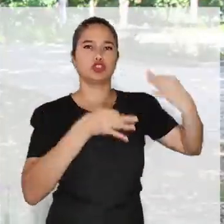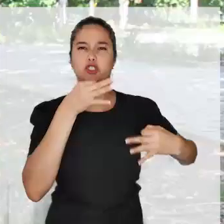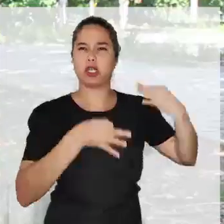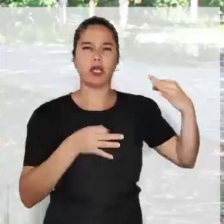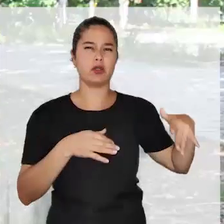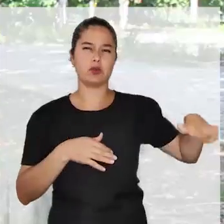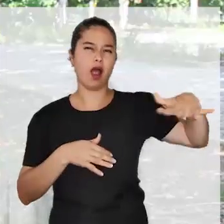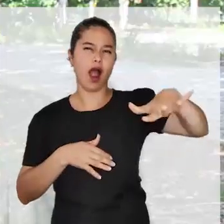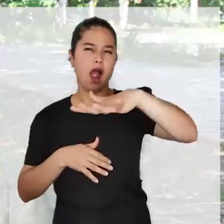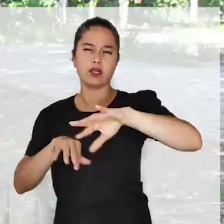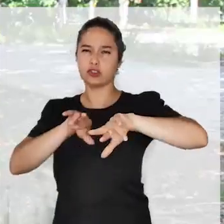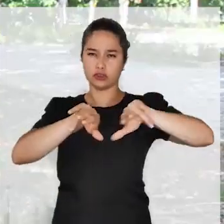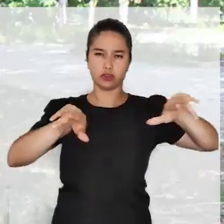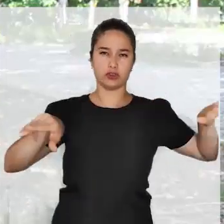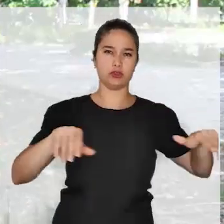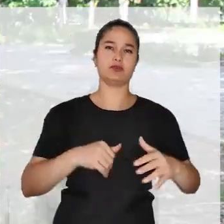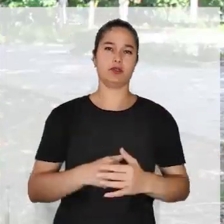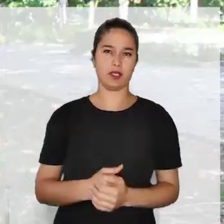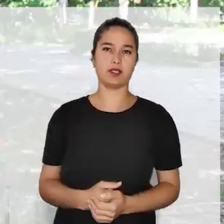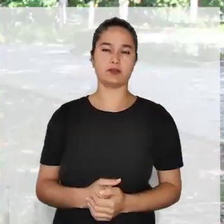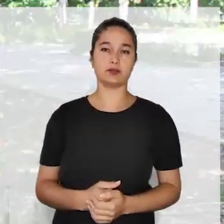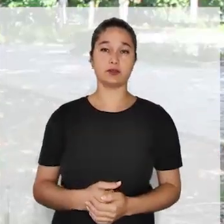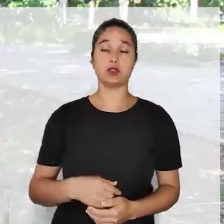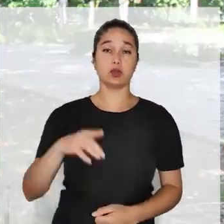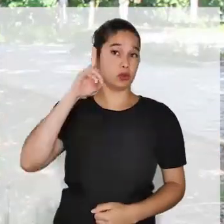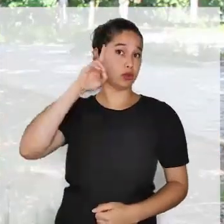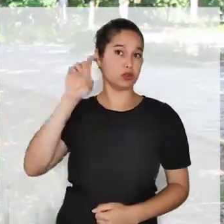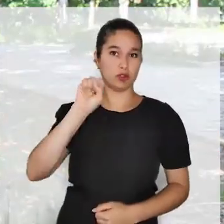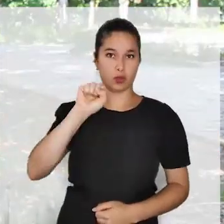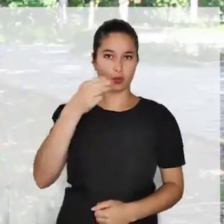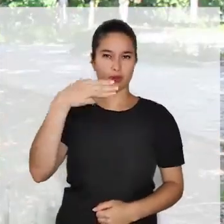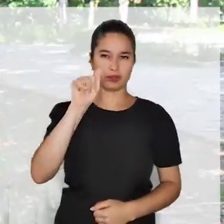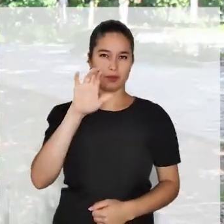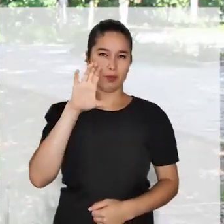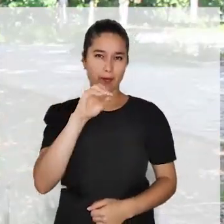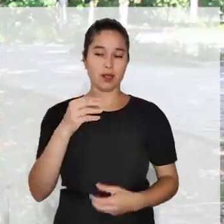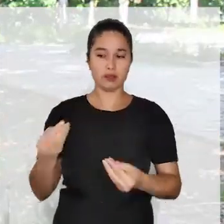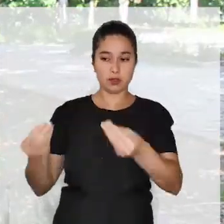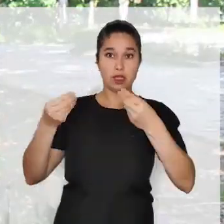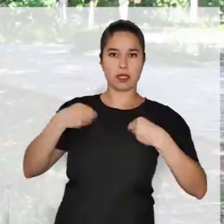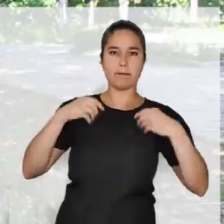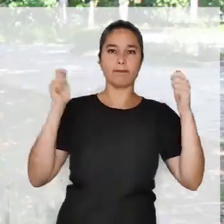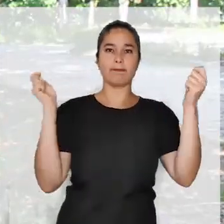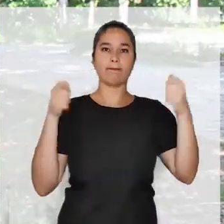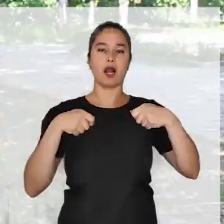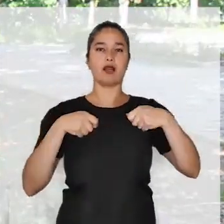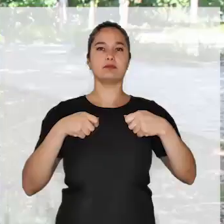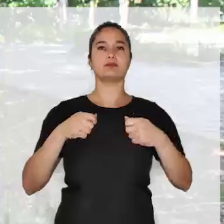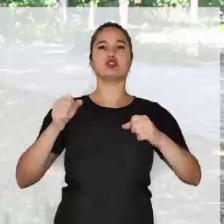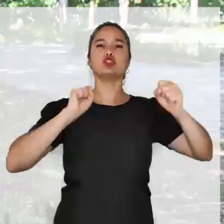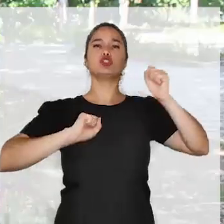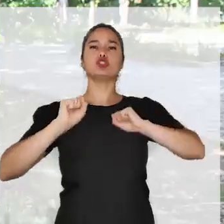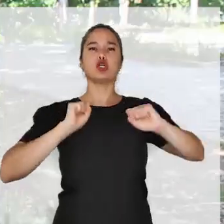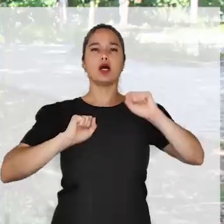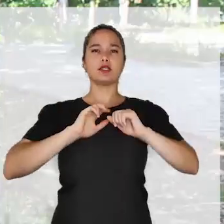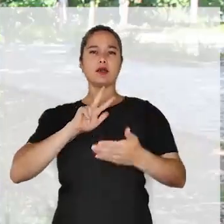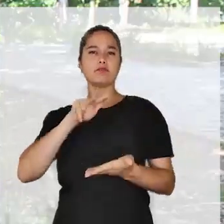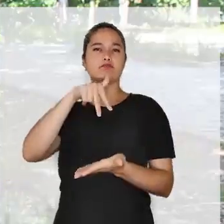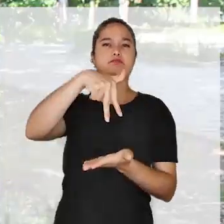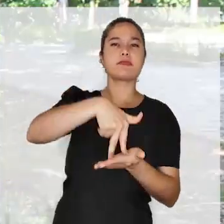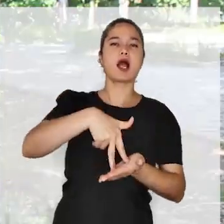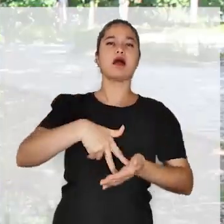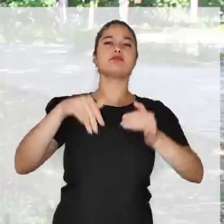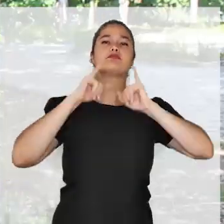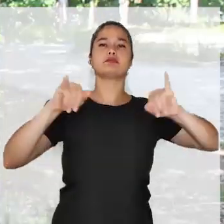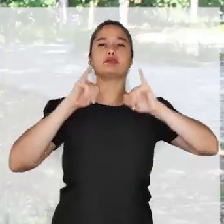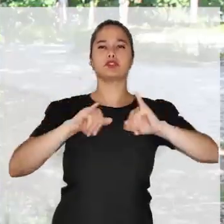e de todos os âmbitos, de todas as áreas. Então ela vem dar essa visibilidade para nós mulheres indígenas, de falarmos também